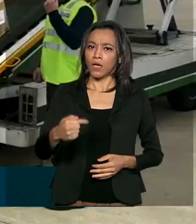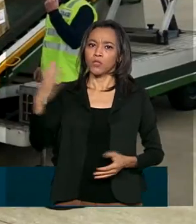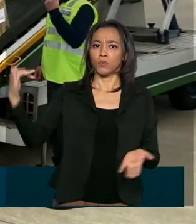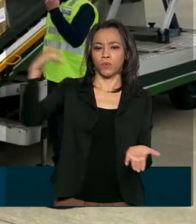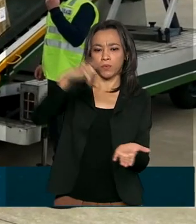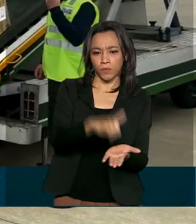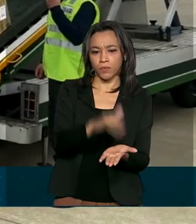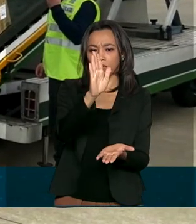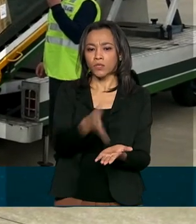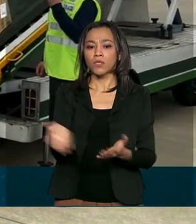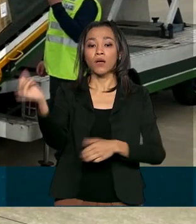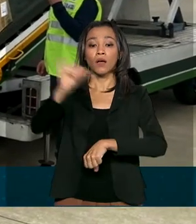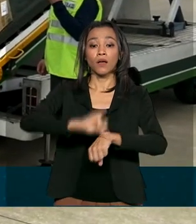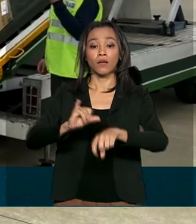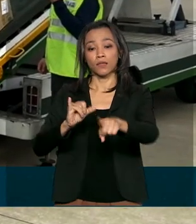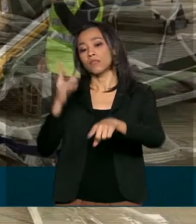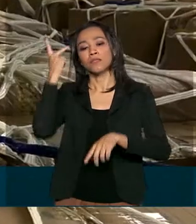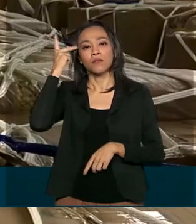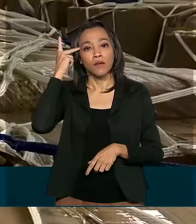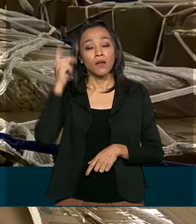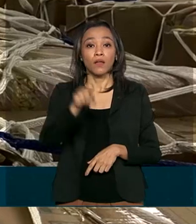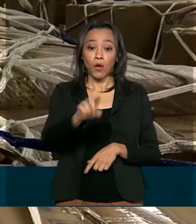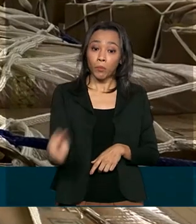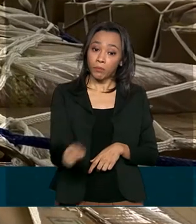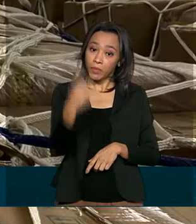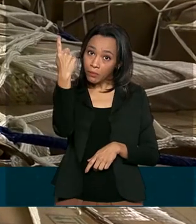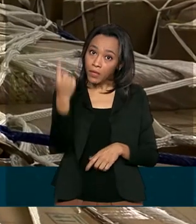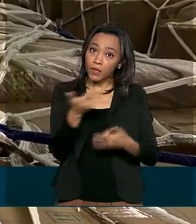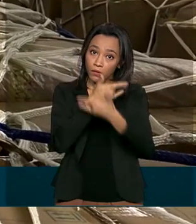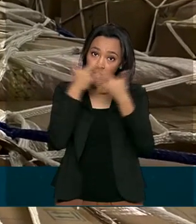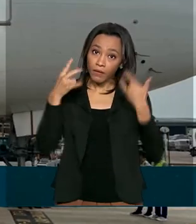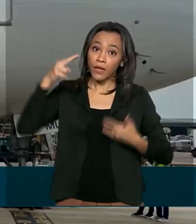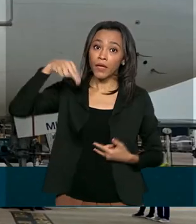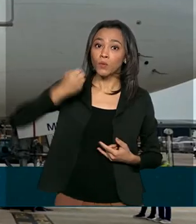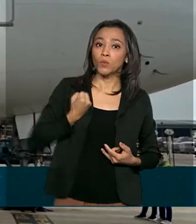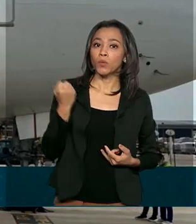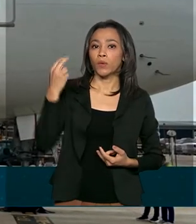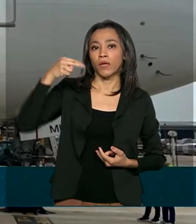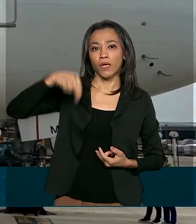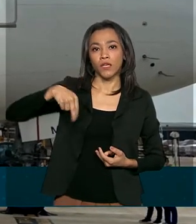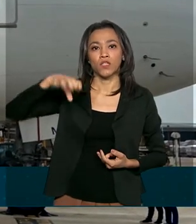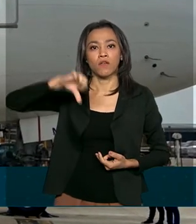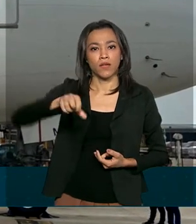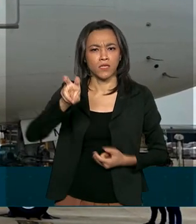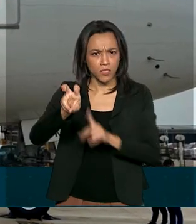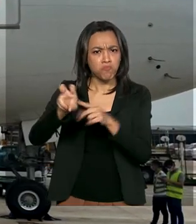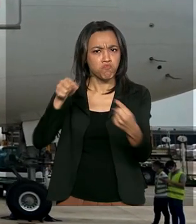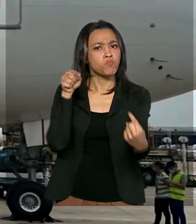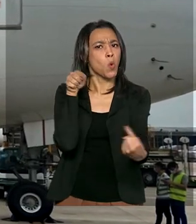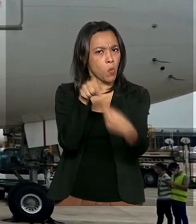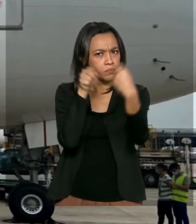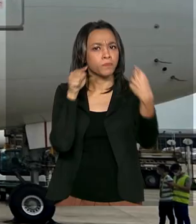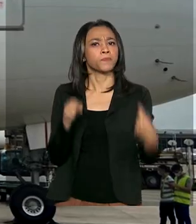Aeroporto Internacional de Guarulhos, em São Paulo, e o primeiro com máscaras N95, equipamento mais indicado para combater o